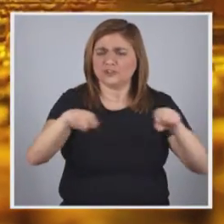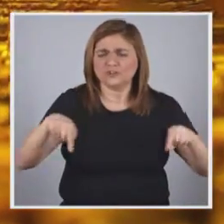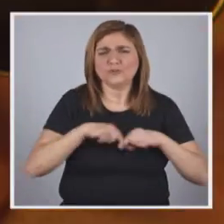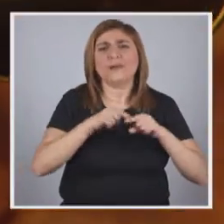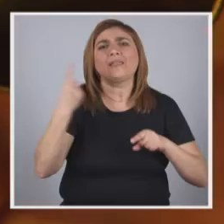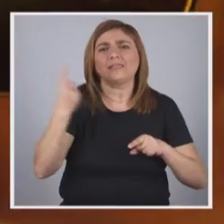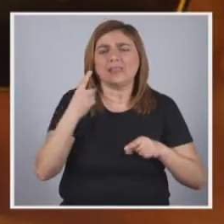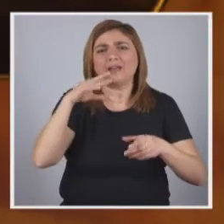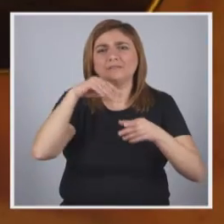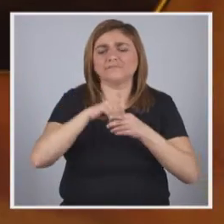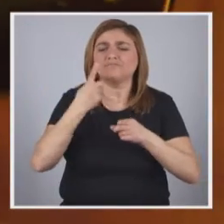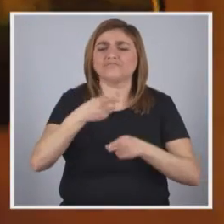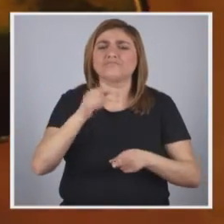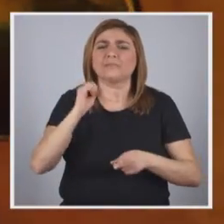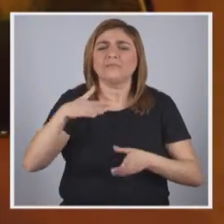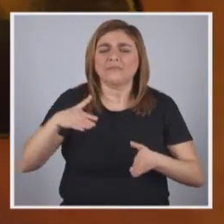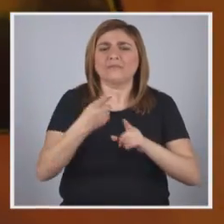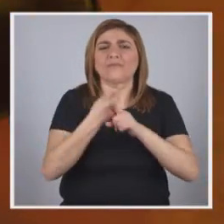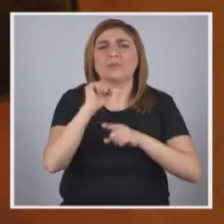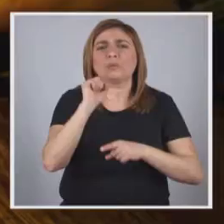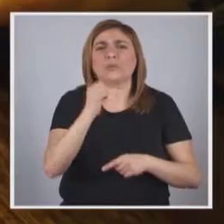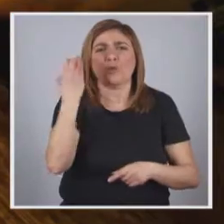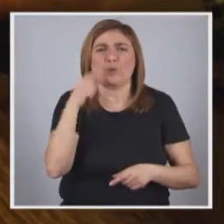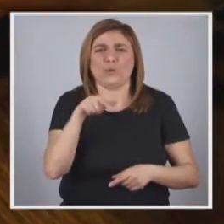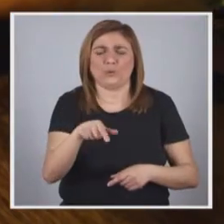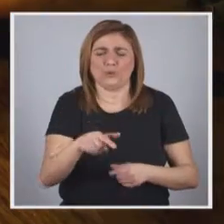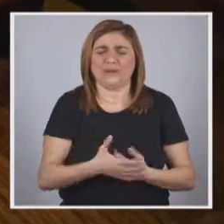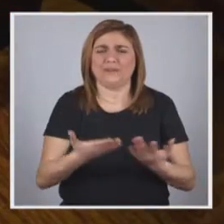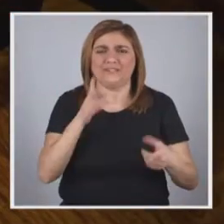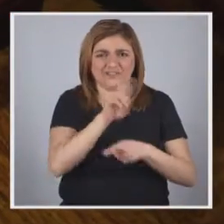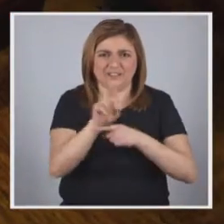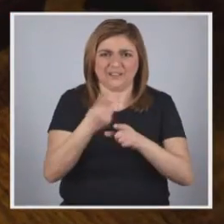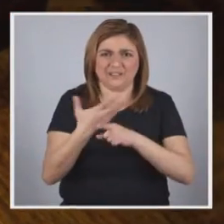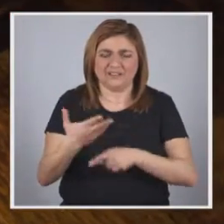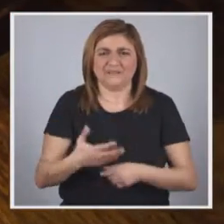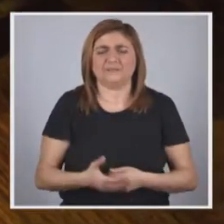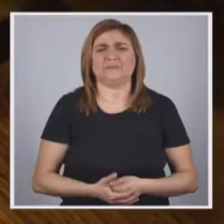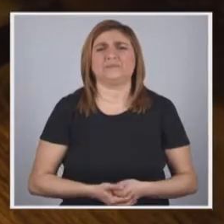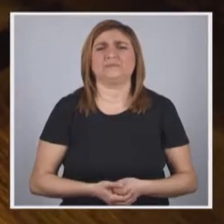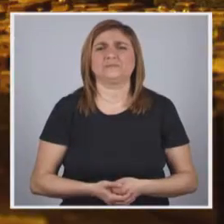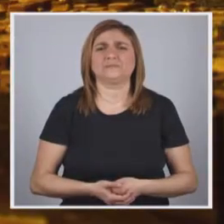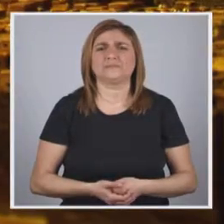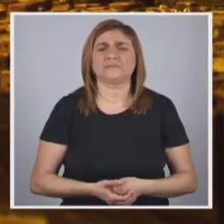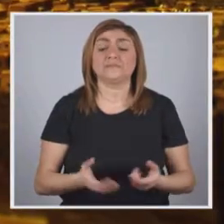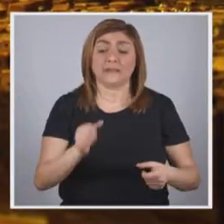devem incluir no seu roteiro cultural. Para mim o que mais me chama a atenção é o